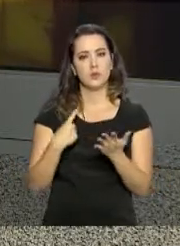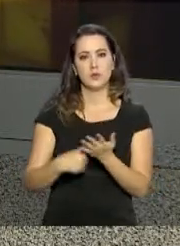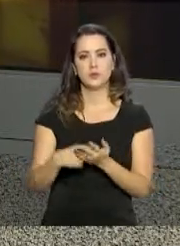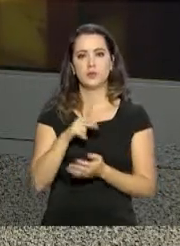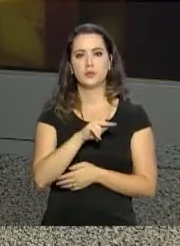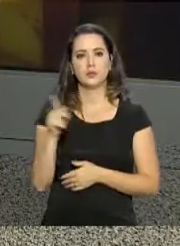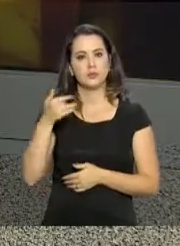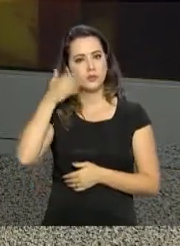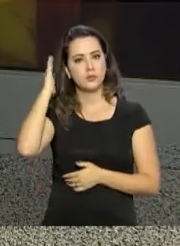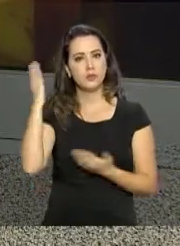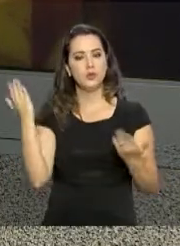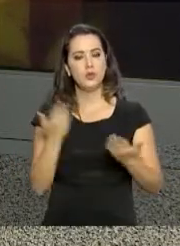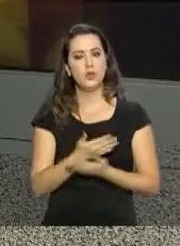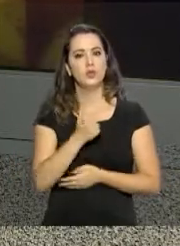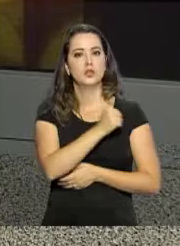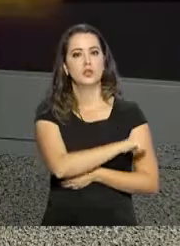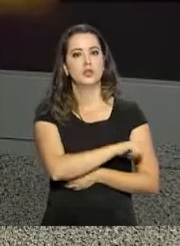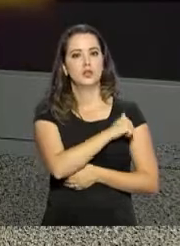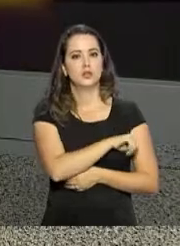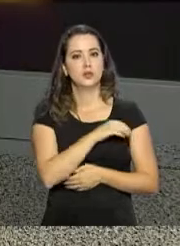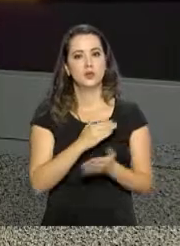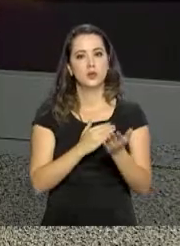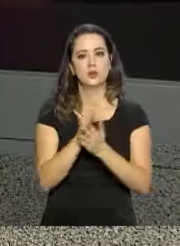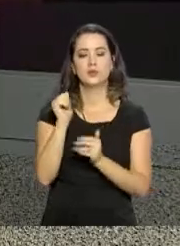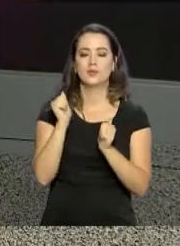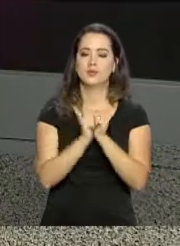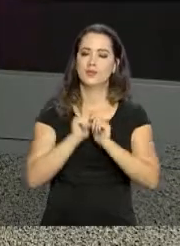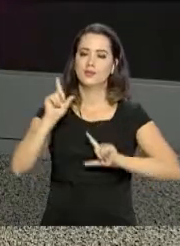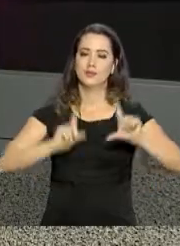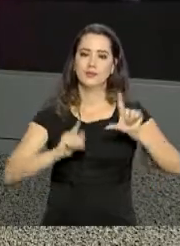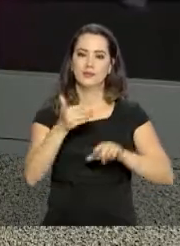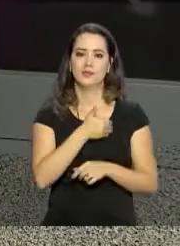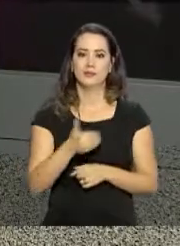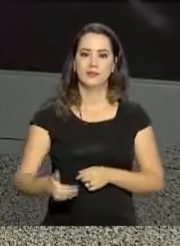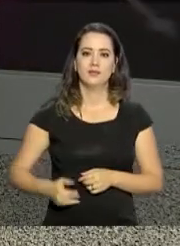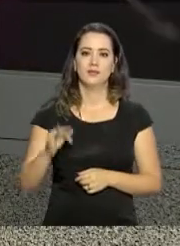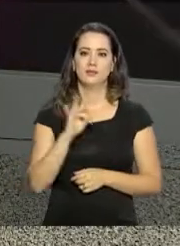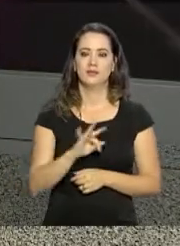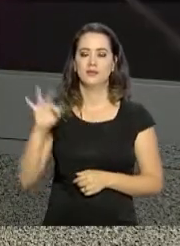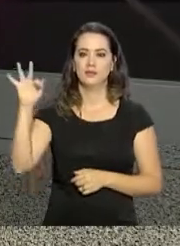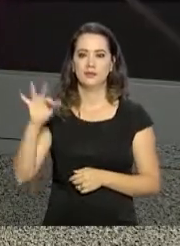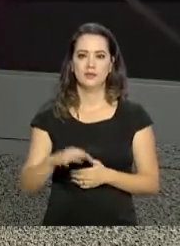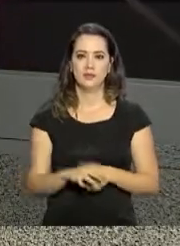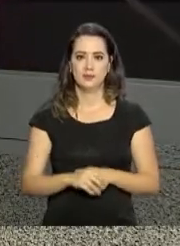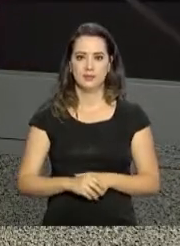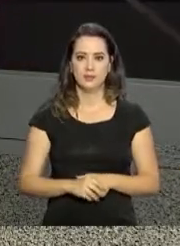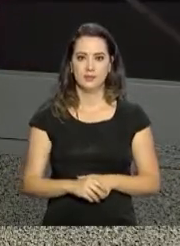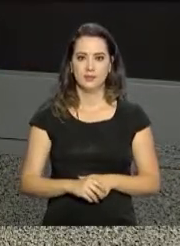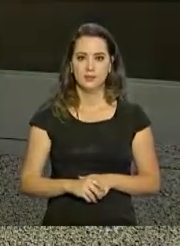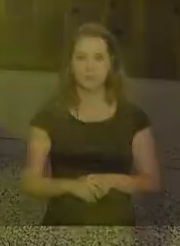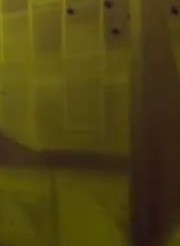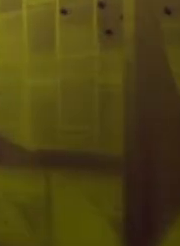presidente Michel Temer hoje no Rio de Janeiro. Continue com a gente na NBR, a TV do Governo Federal. Tchau.